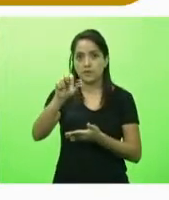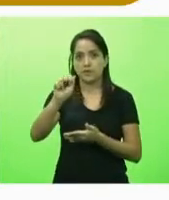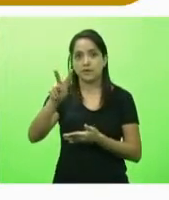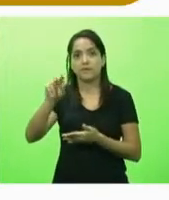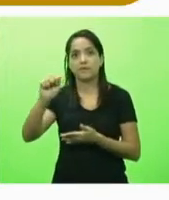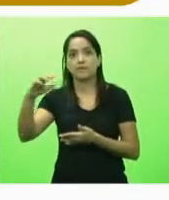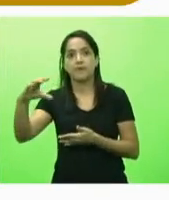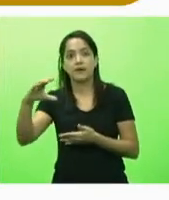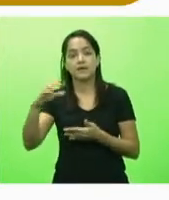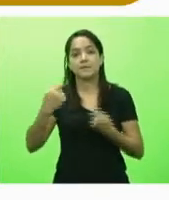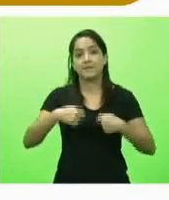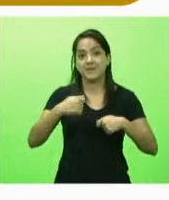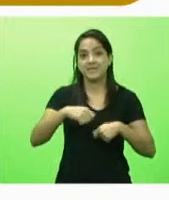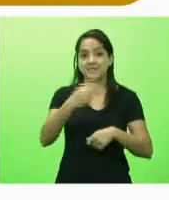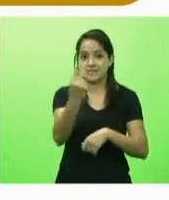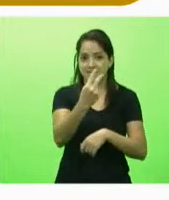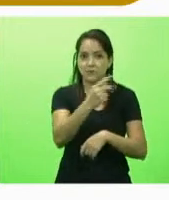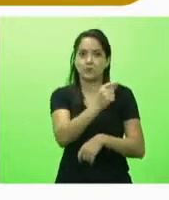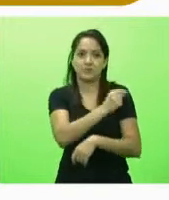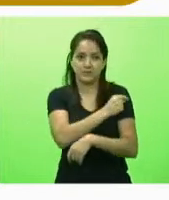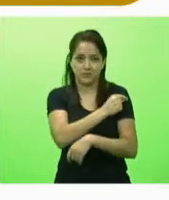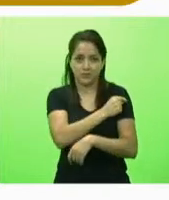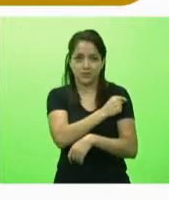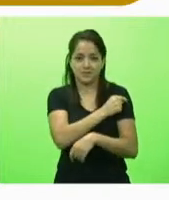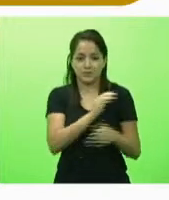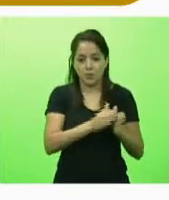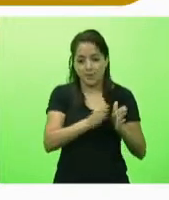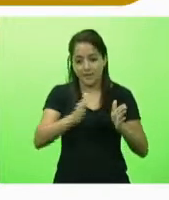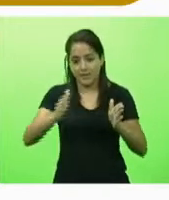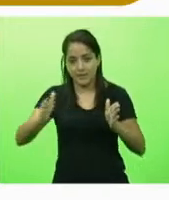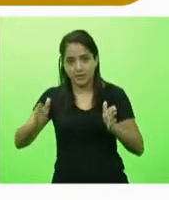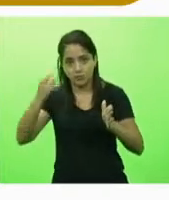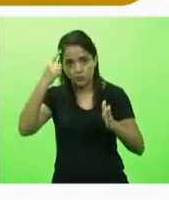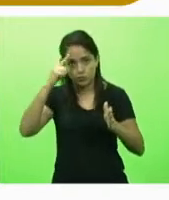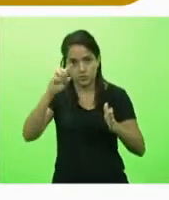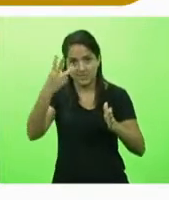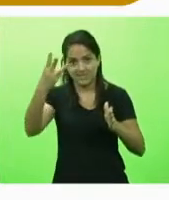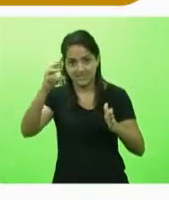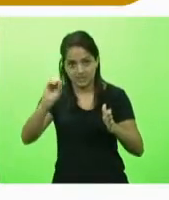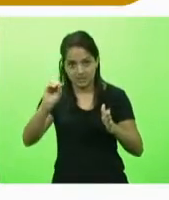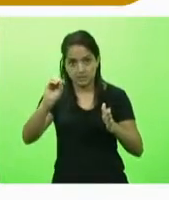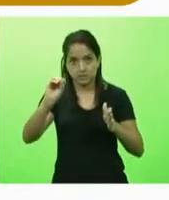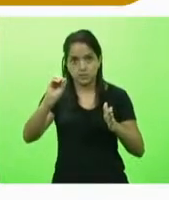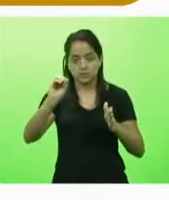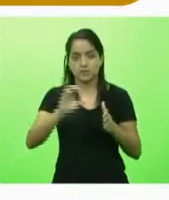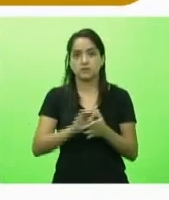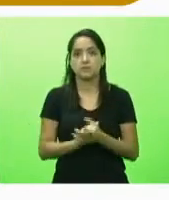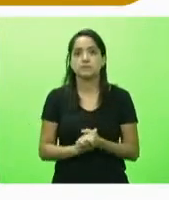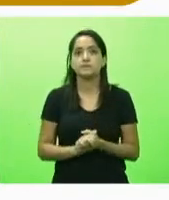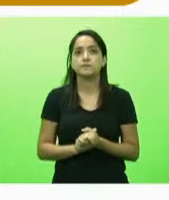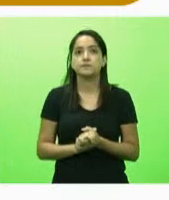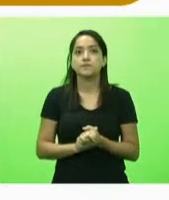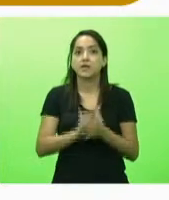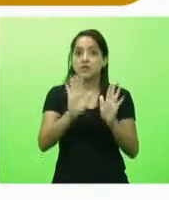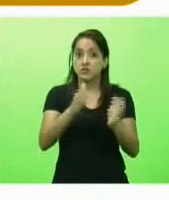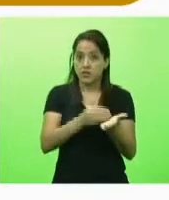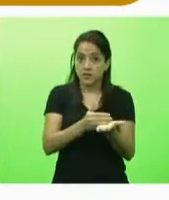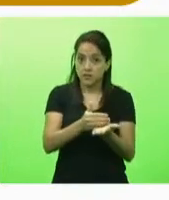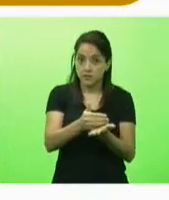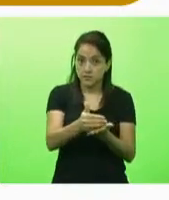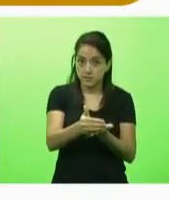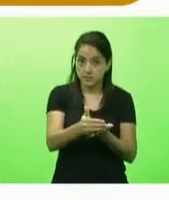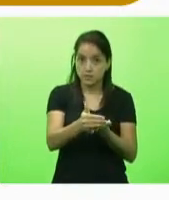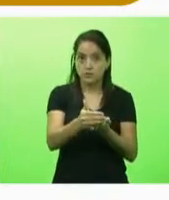exige a segunda dose em até 30 dias então por isso que aparece ali o D1 e D2 e nós já iniciamos inclusive a